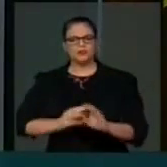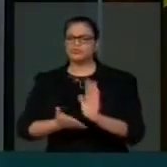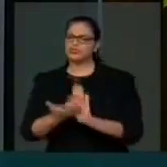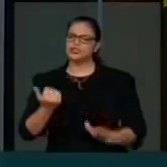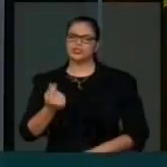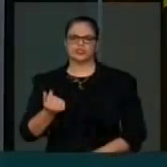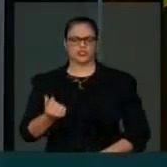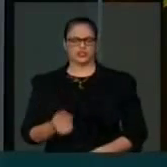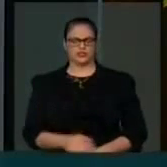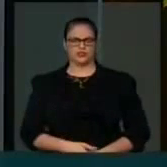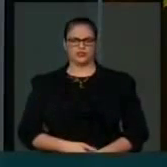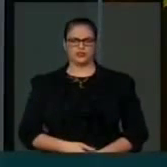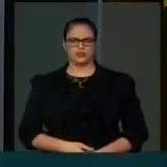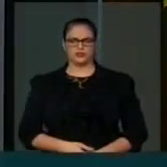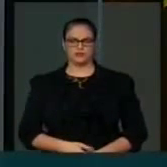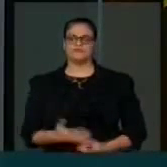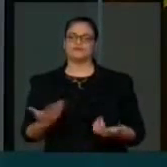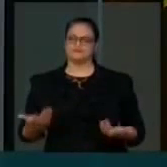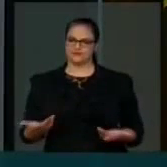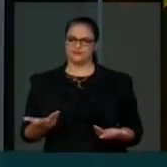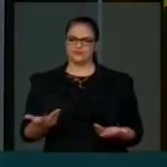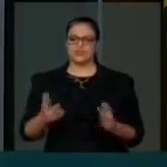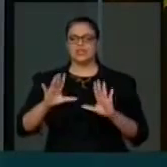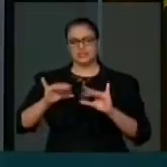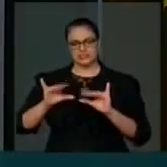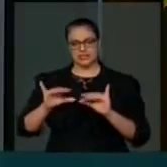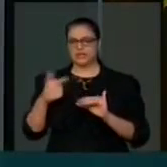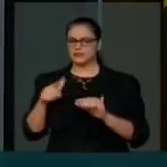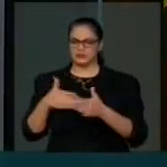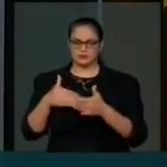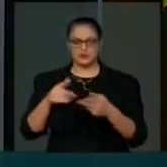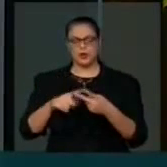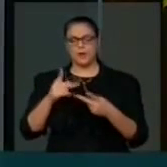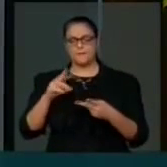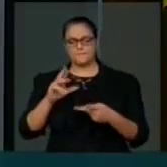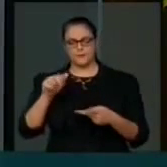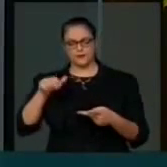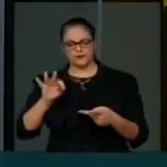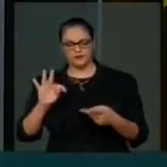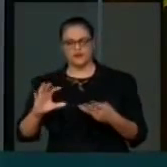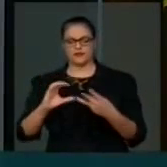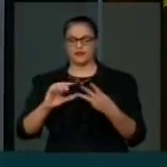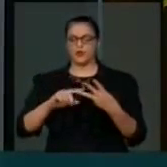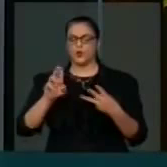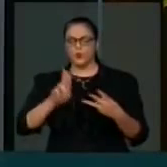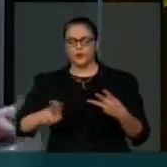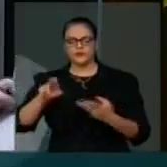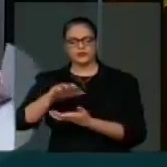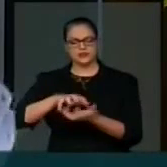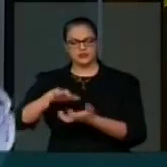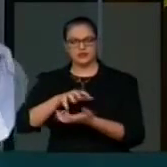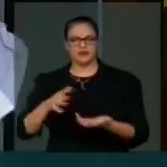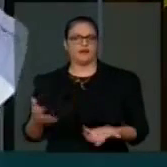Quer no Ciências Sem Fronteiras, Pronatec, as universidades em greve.